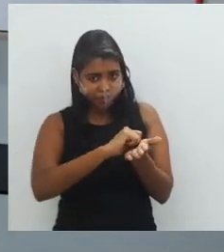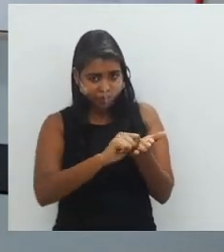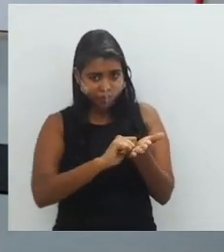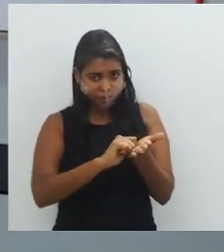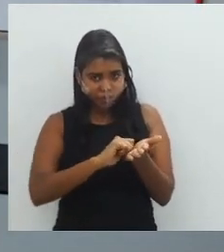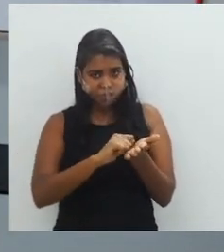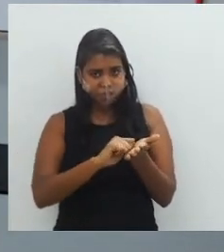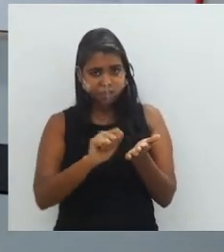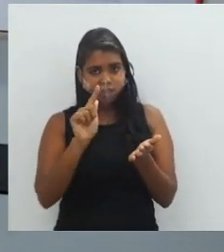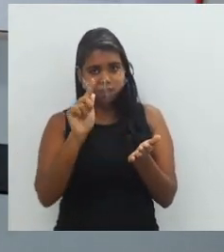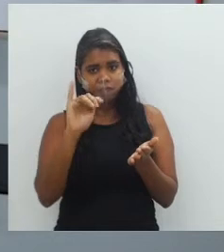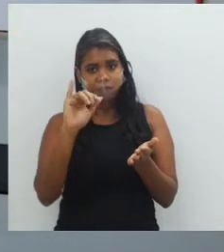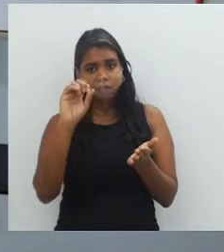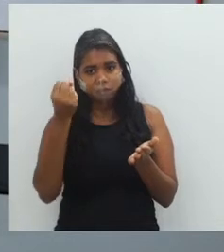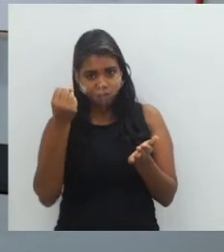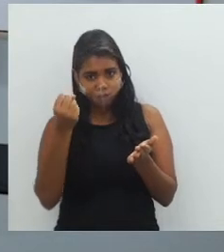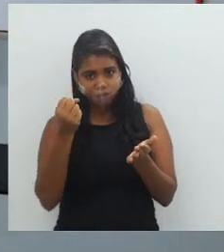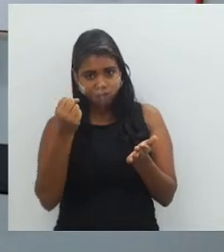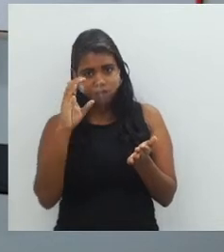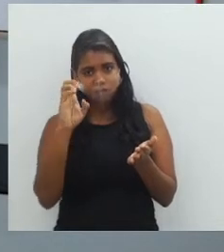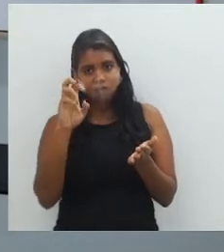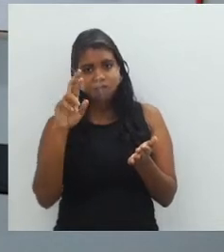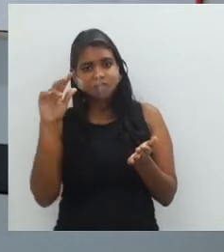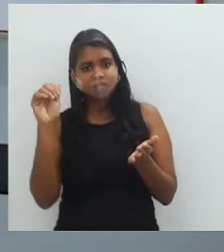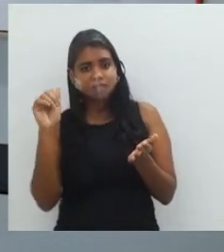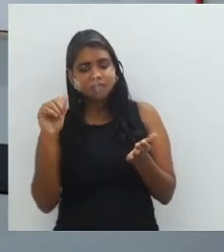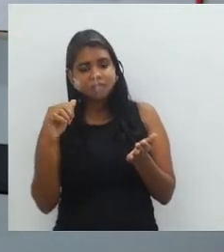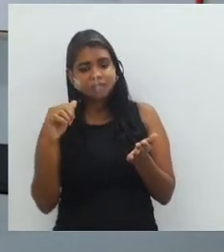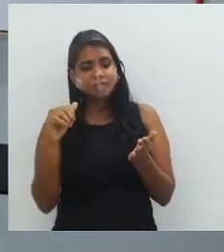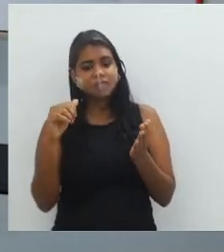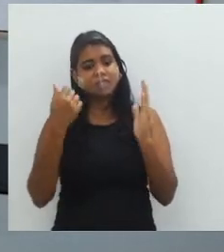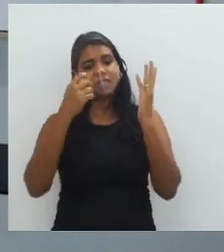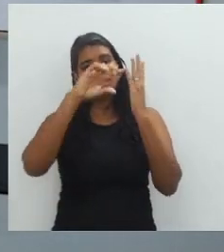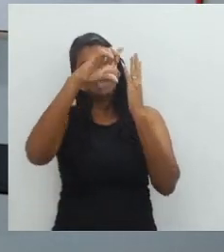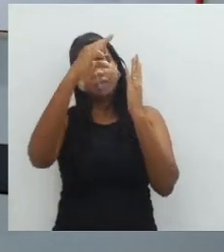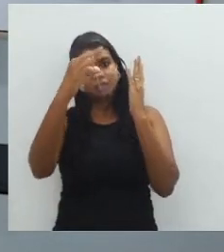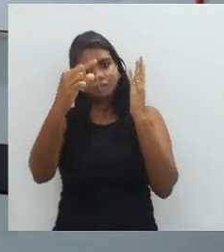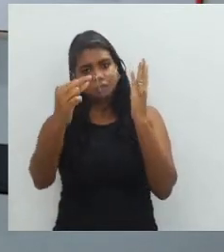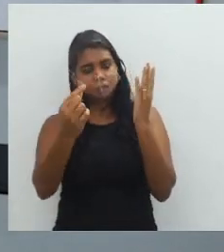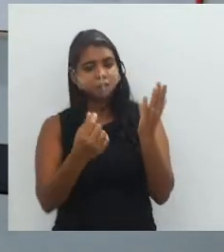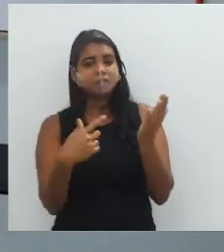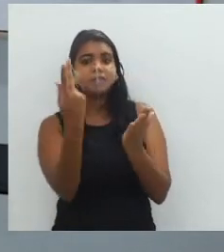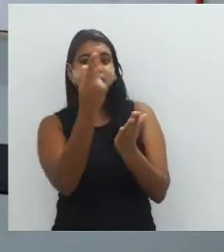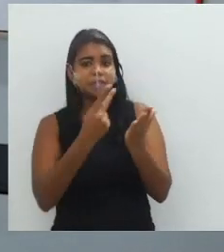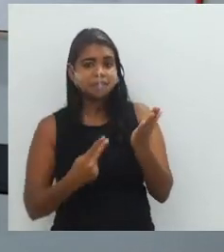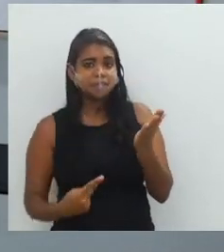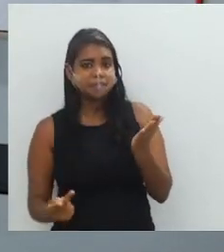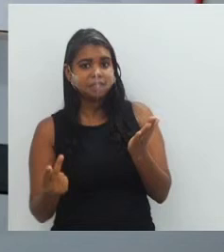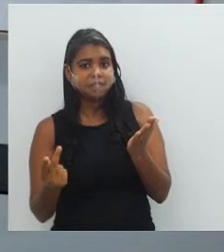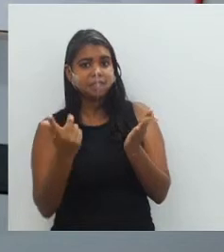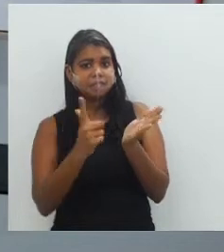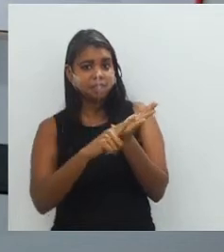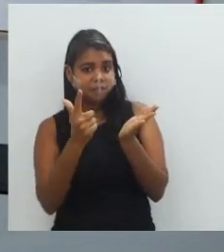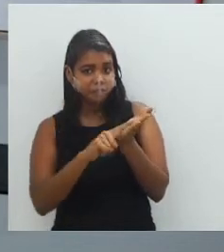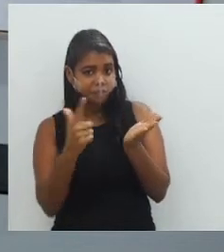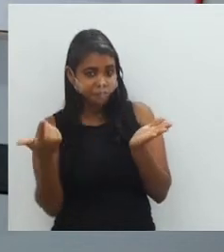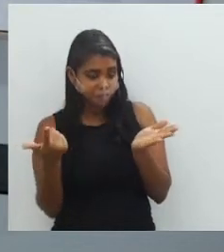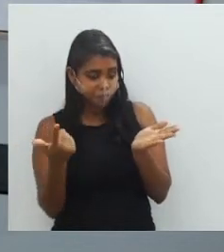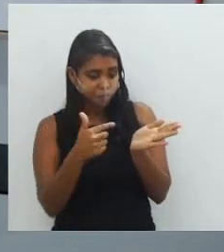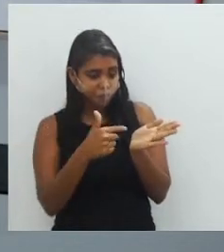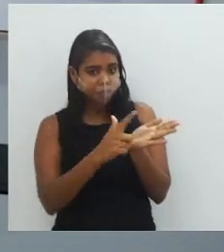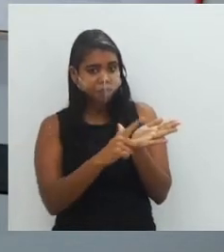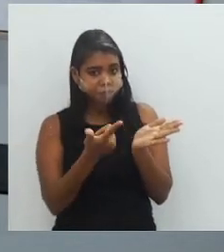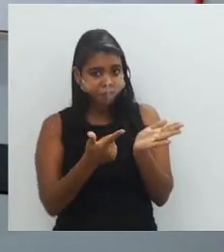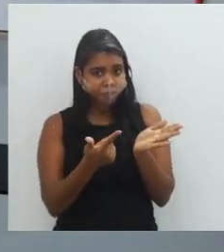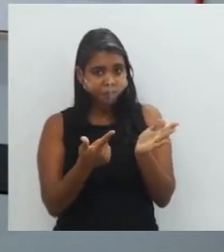E aí, a folha da árvore vai ficar completamente decalcada na folha de papel, porque a gente fez uma